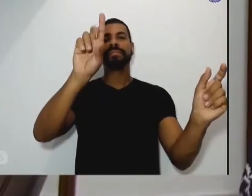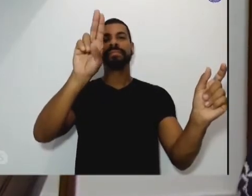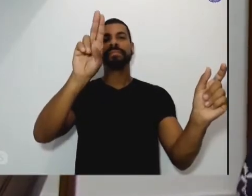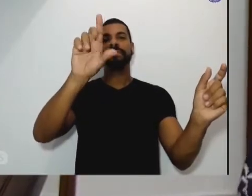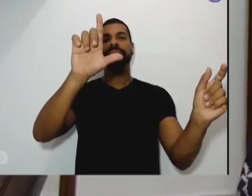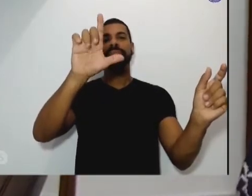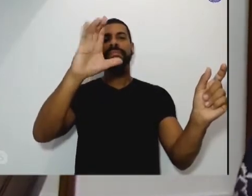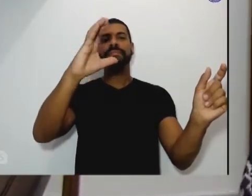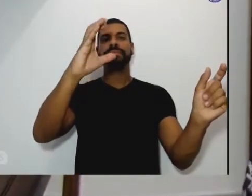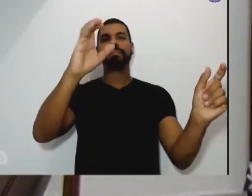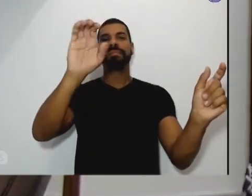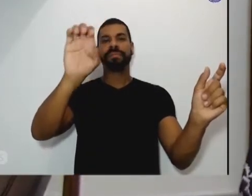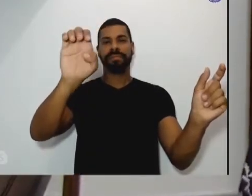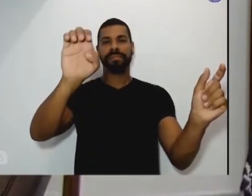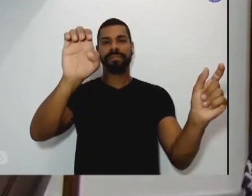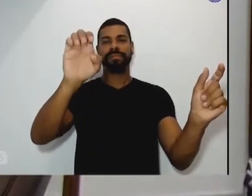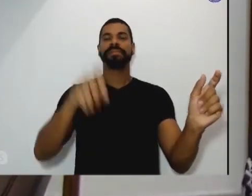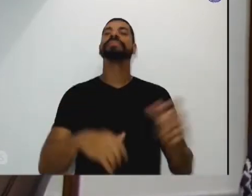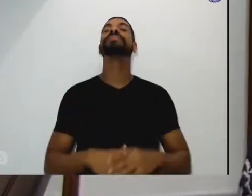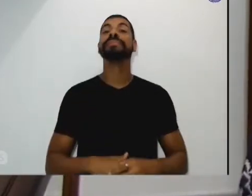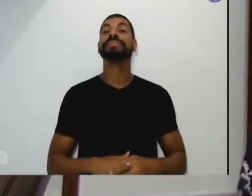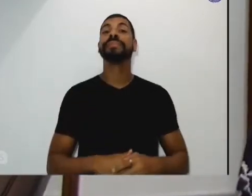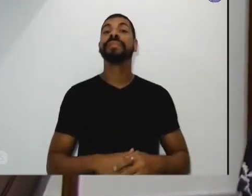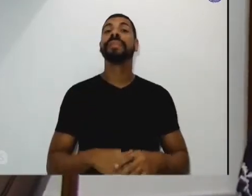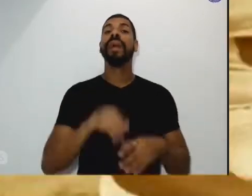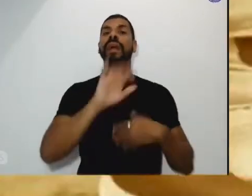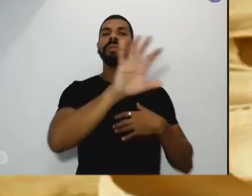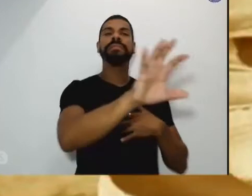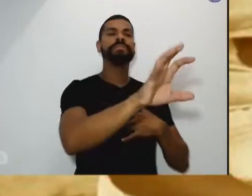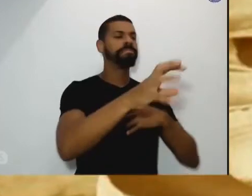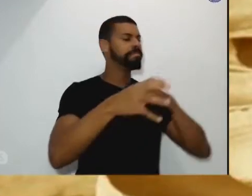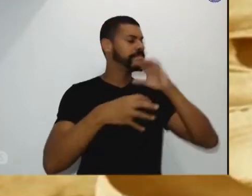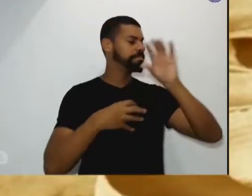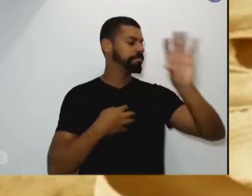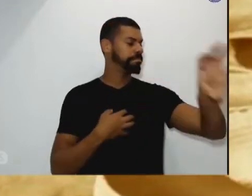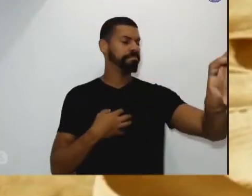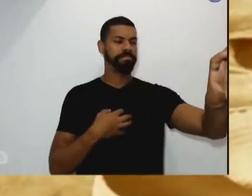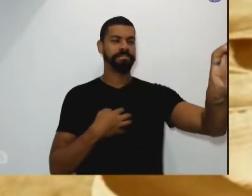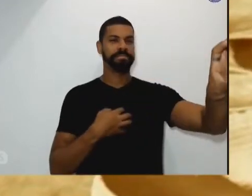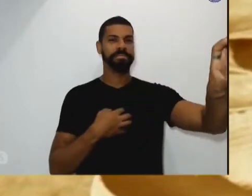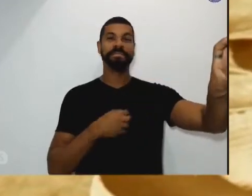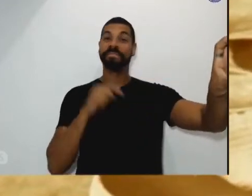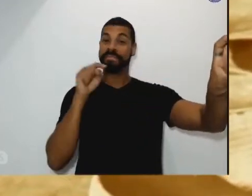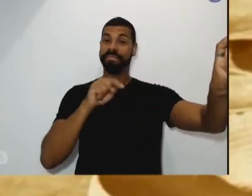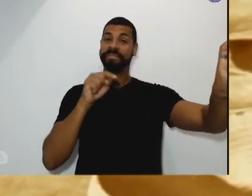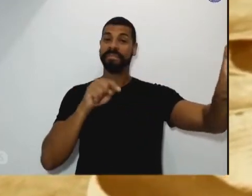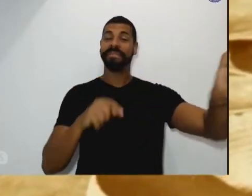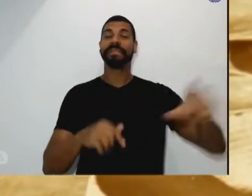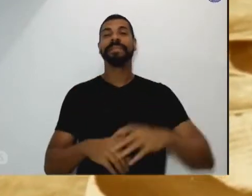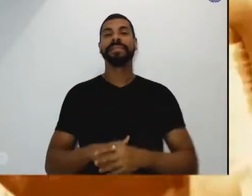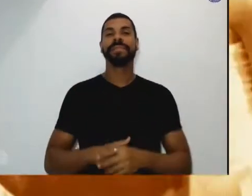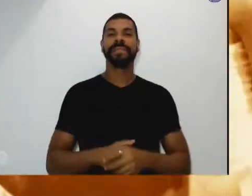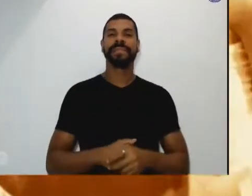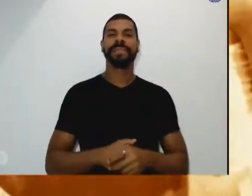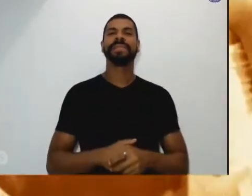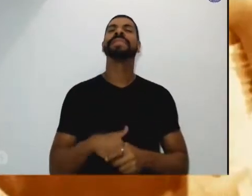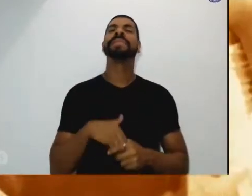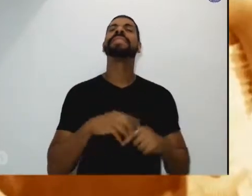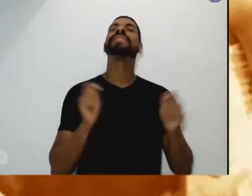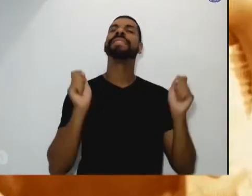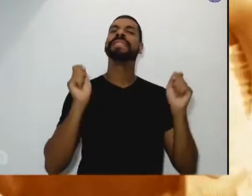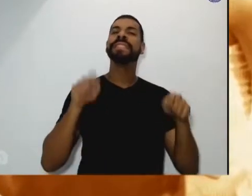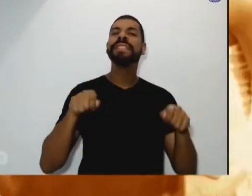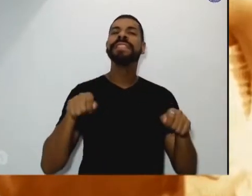doar-se ao outro, colocar-se no lugar do outro. Então, Irmã Dulce é um grande símbolo para todos